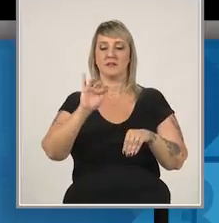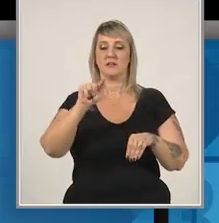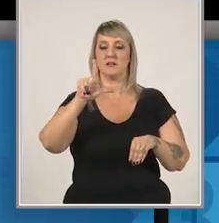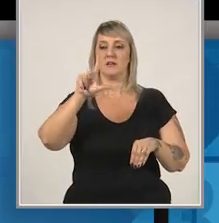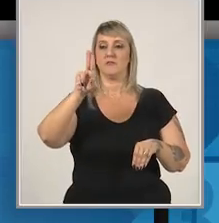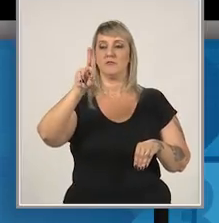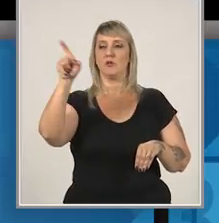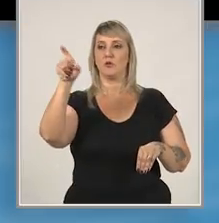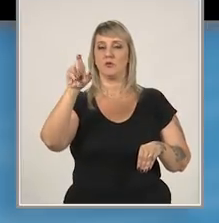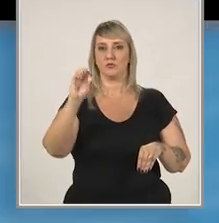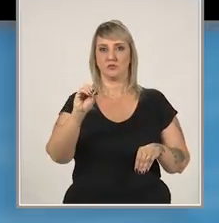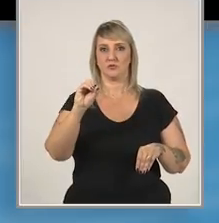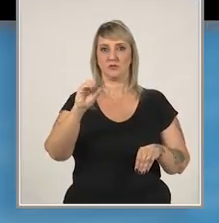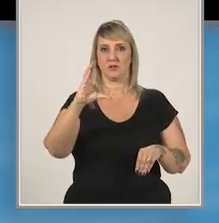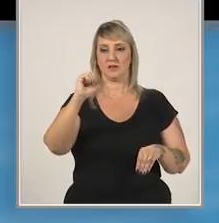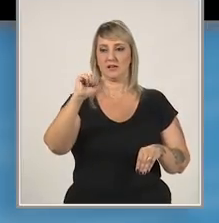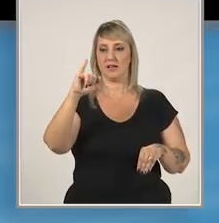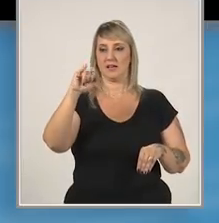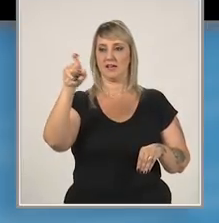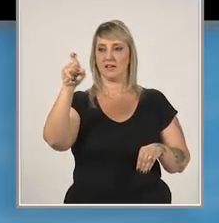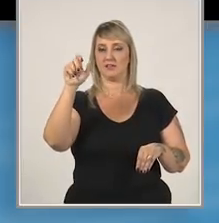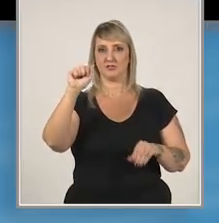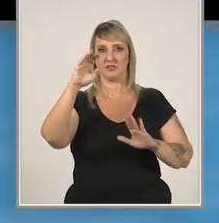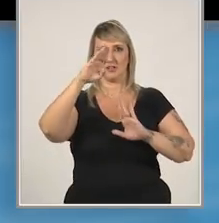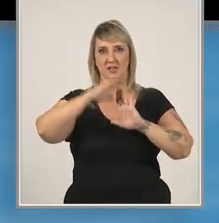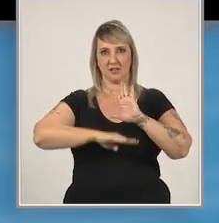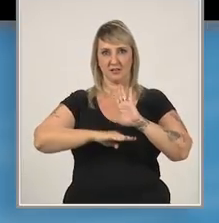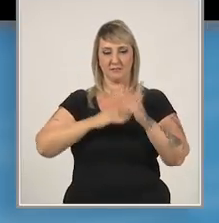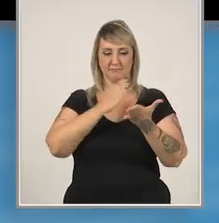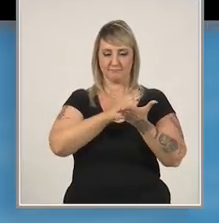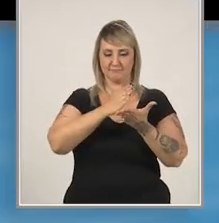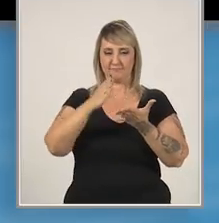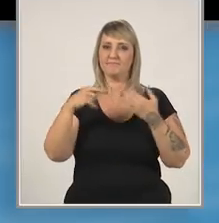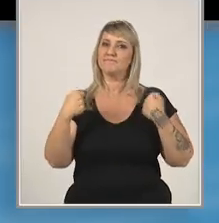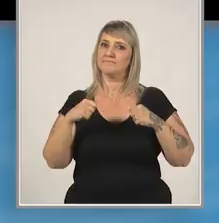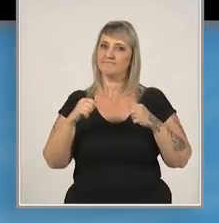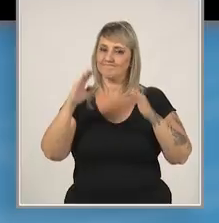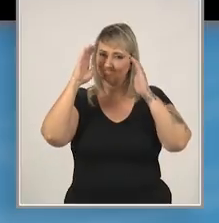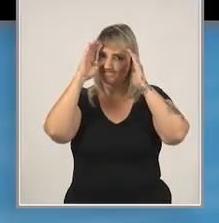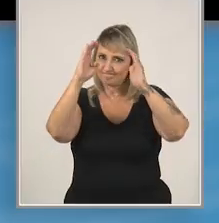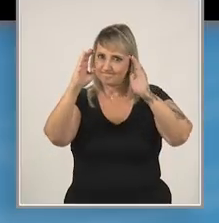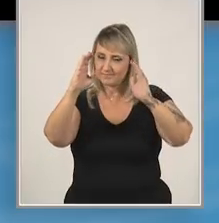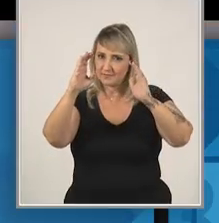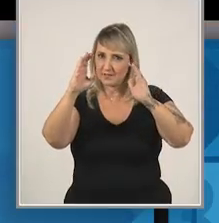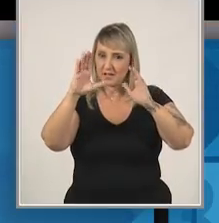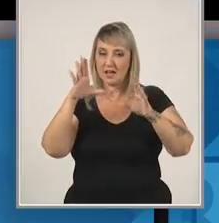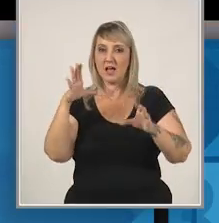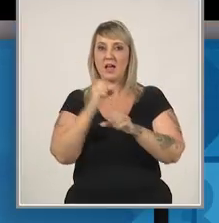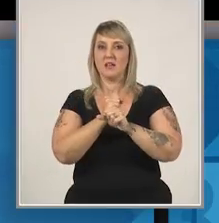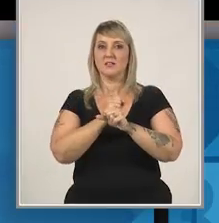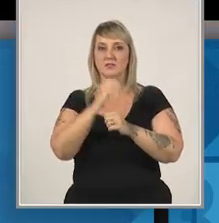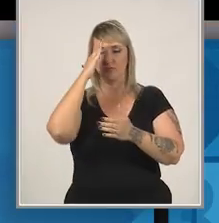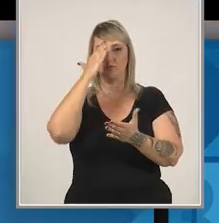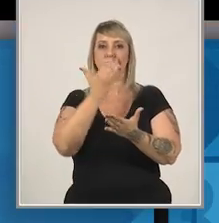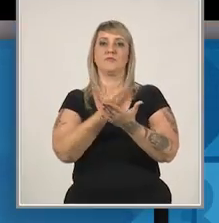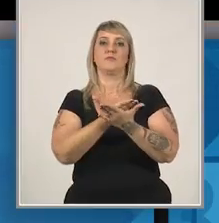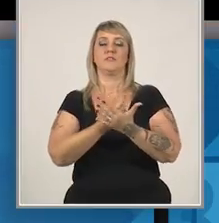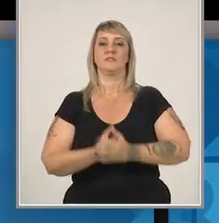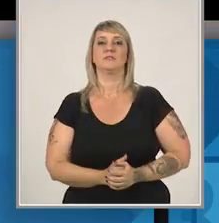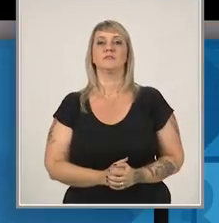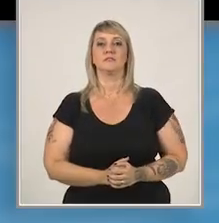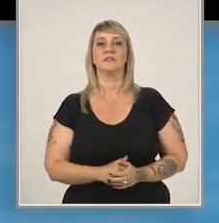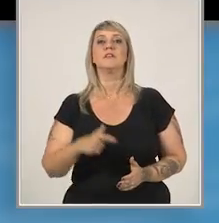caixa descontado? Esse método é composto de várias etapas que devem ser seguidas corretamente para que o resultado seja